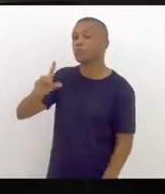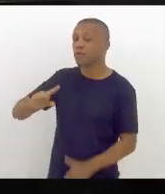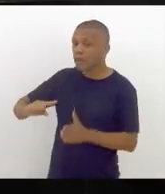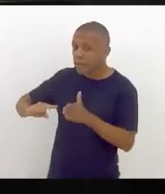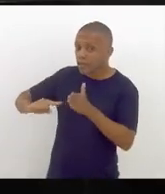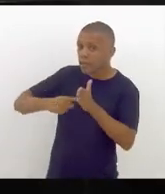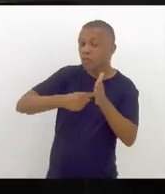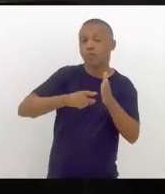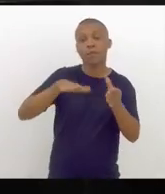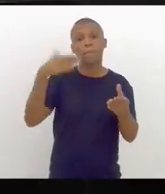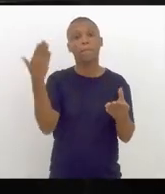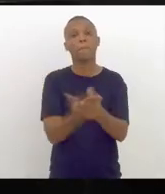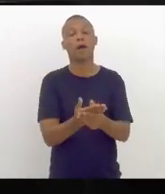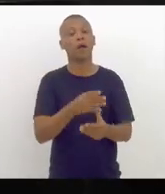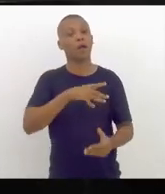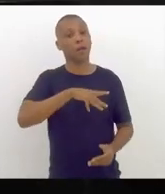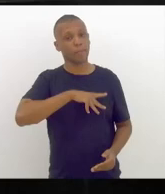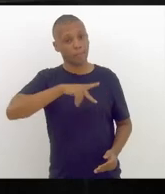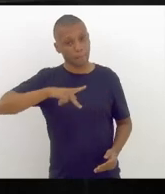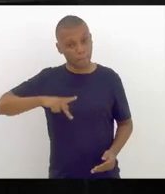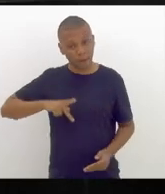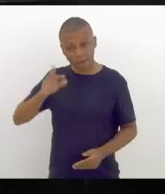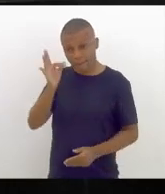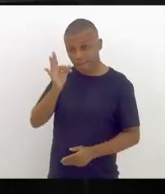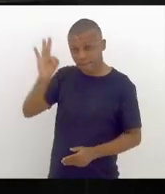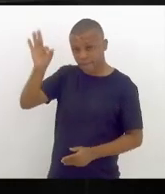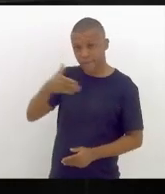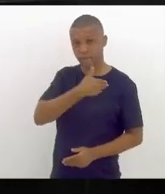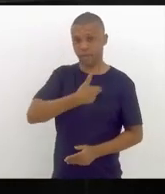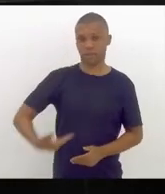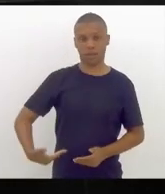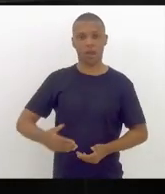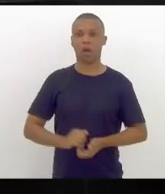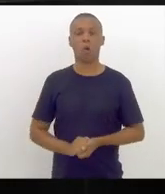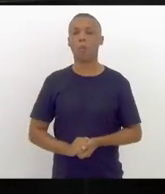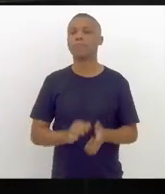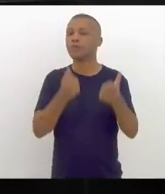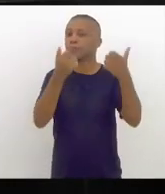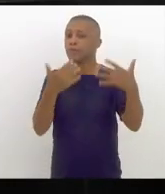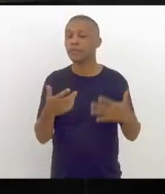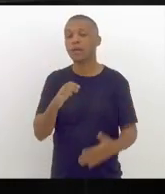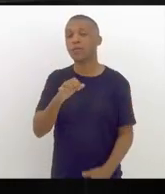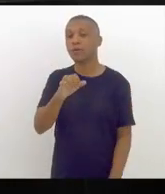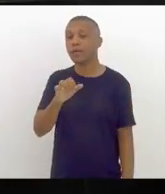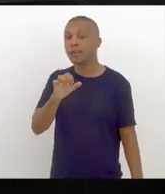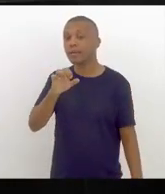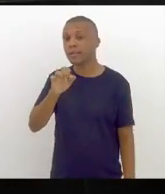pelo Ministério Público Federal, a dizer que o Ike Batista